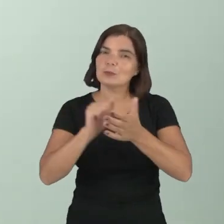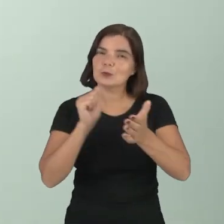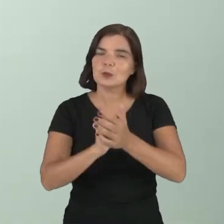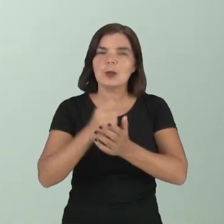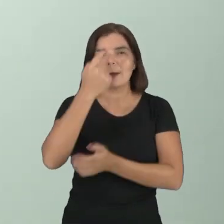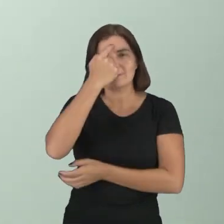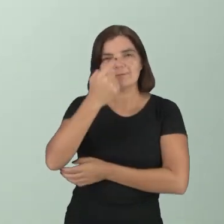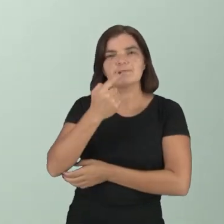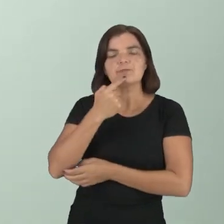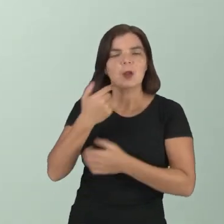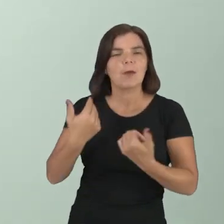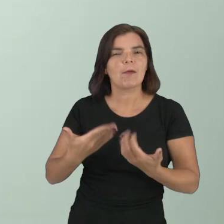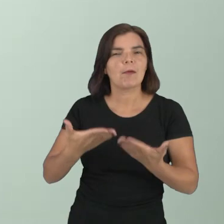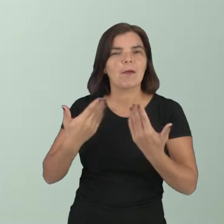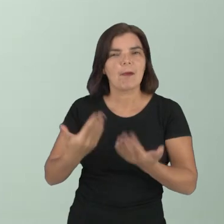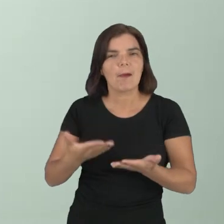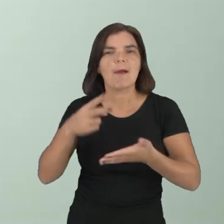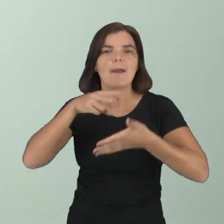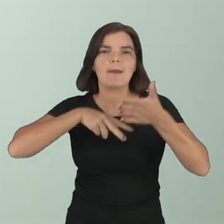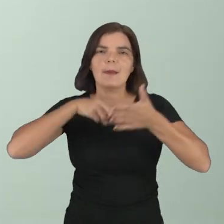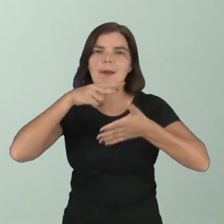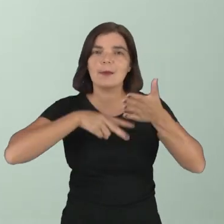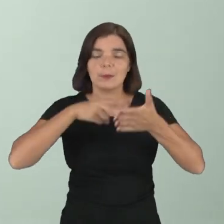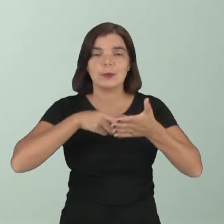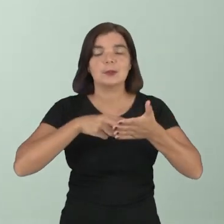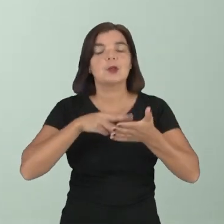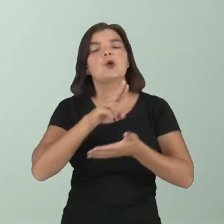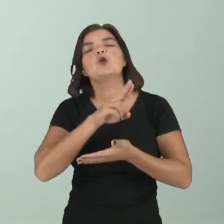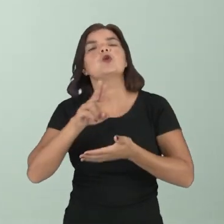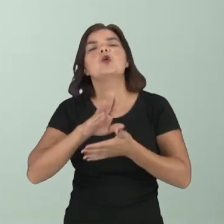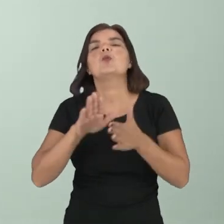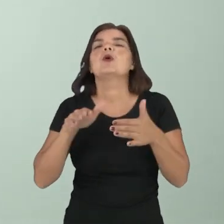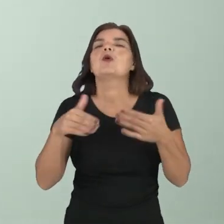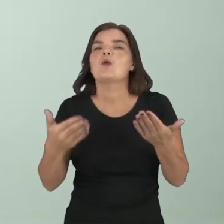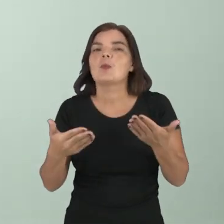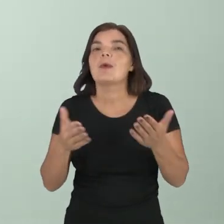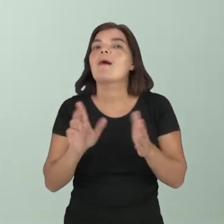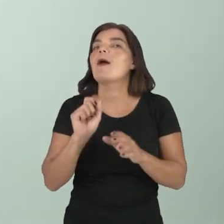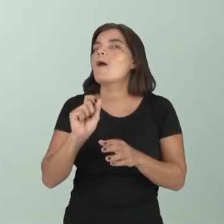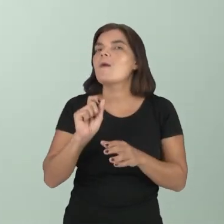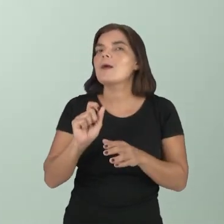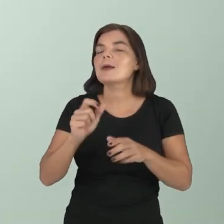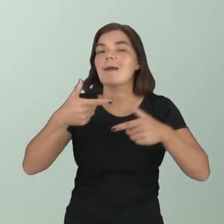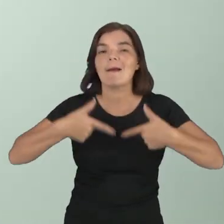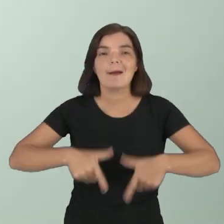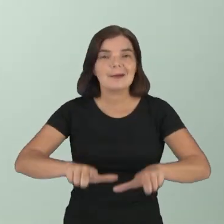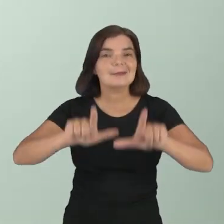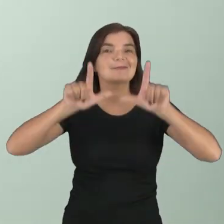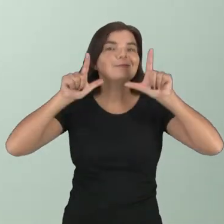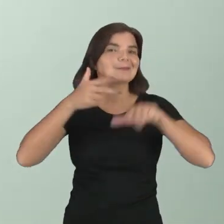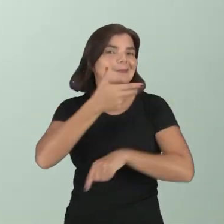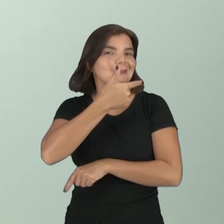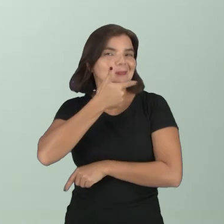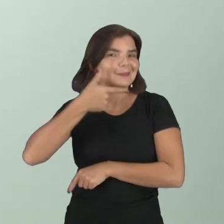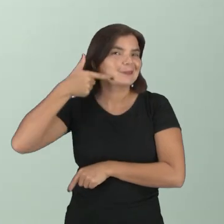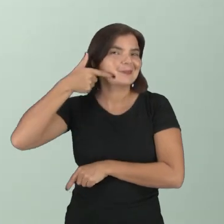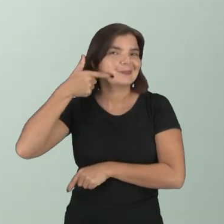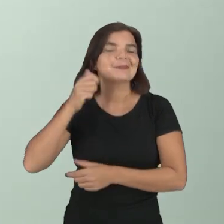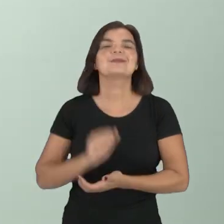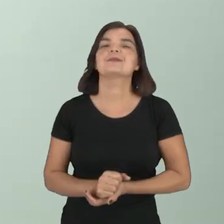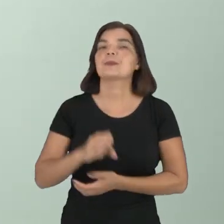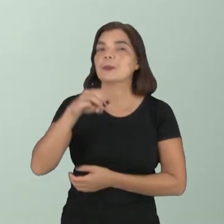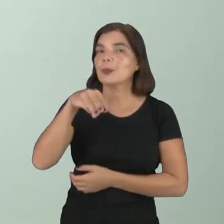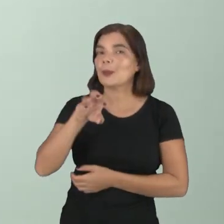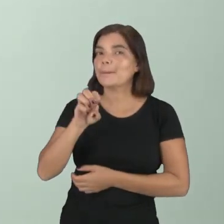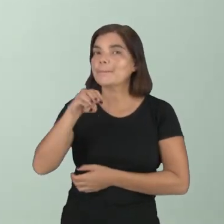ter uma leveza na sua leitura, o nome desse gênero textual é meme. Nossa alternativa correta é a letra C.